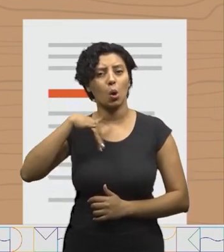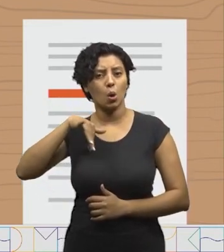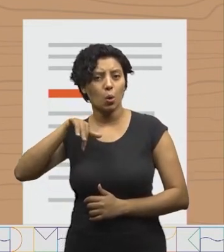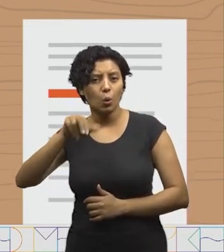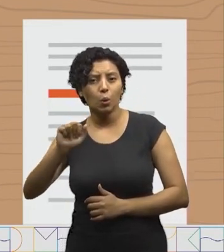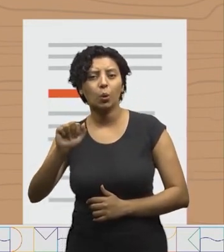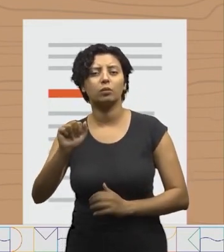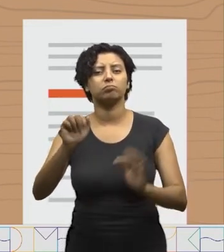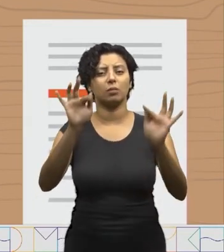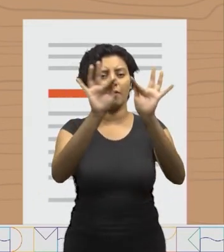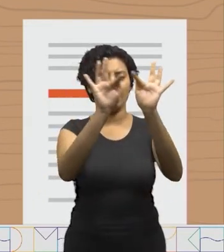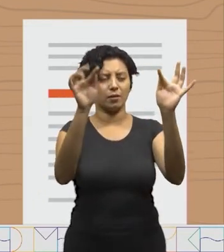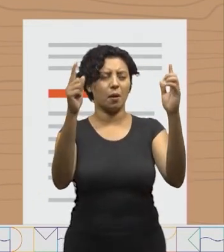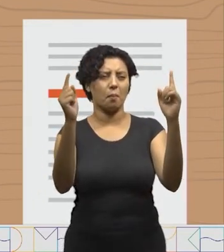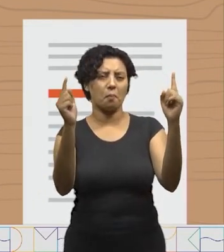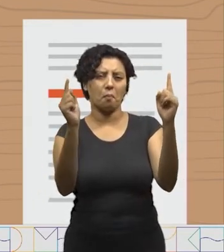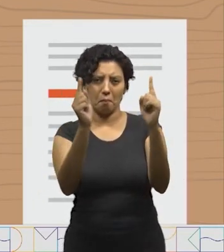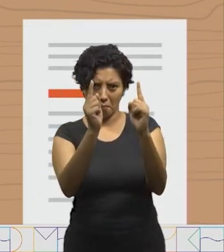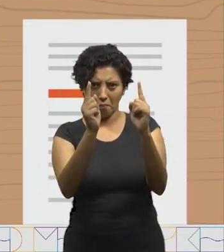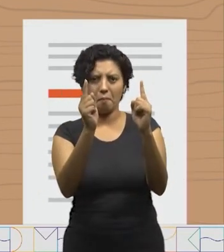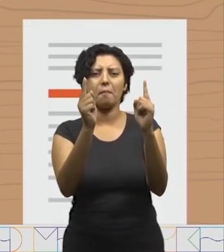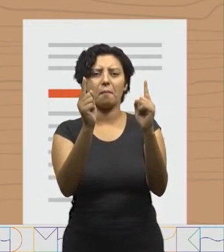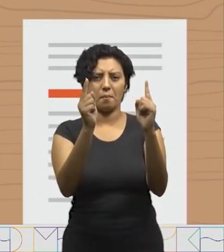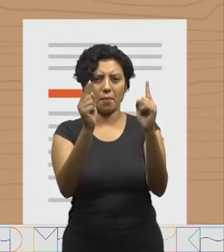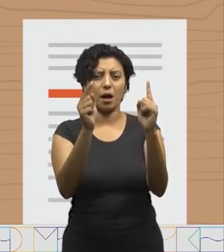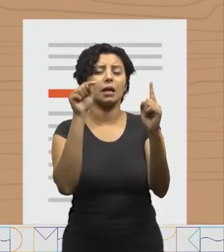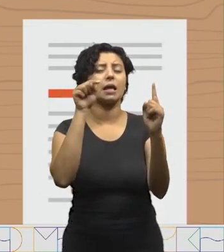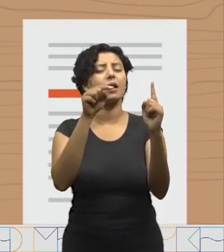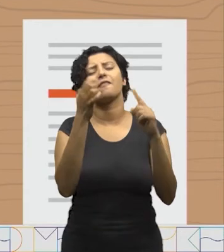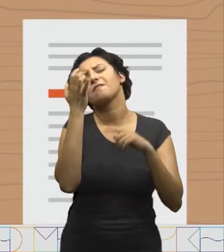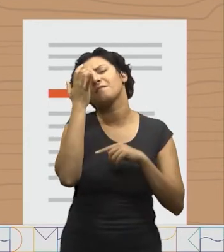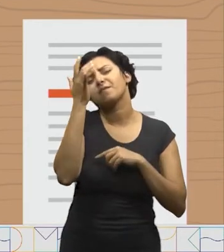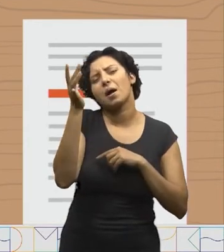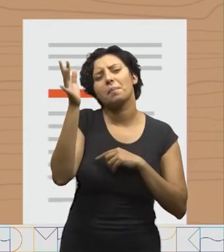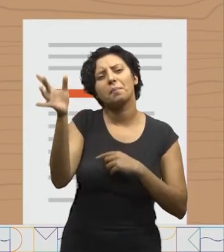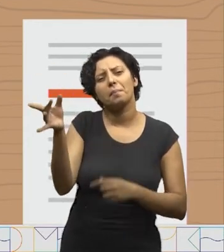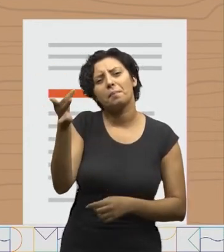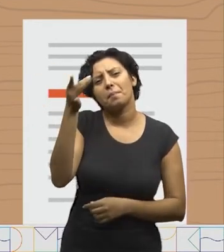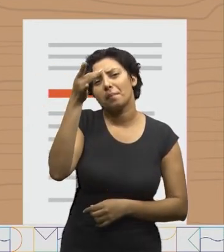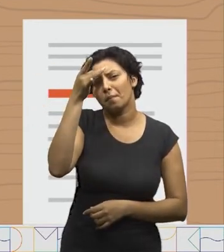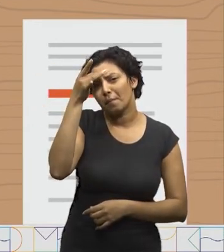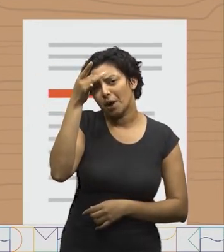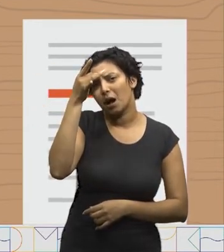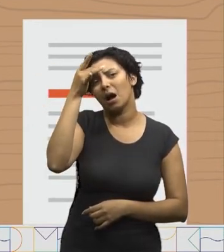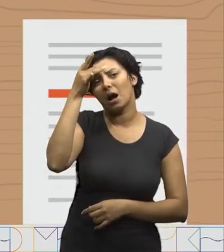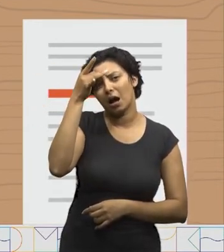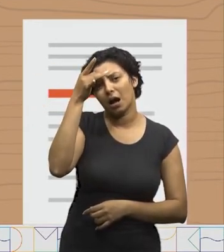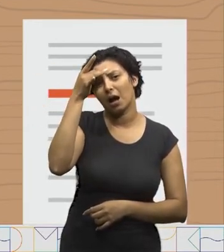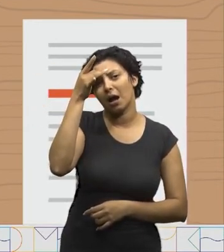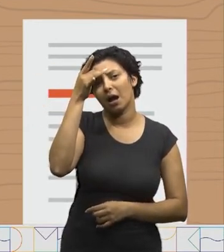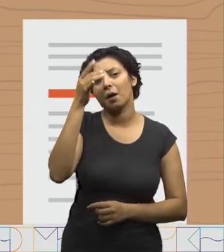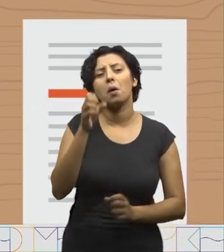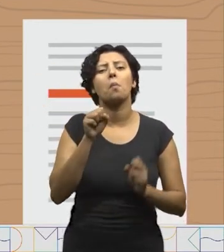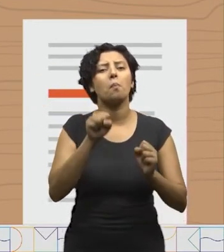recitadas em versinhos e são fáceis de